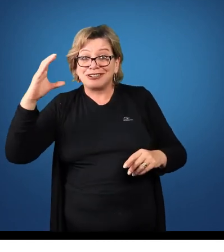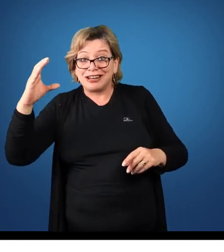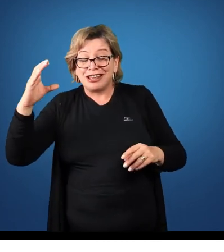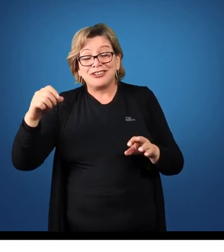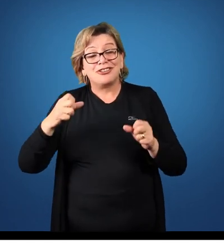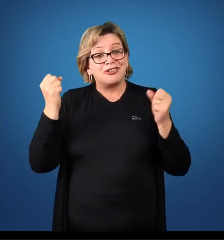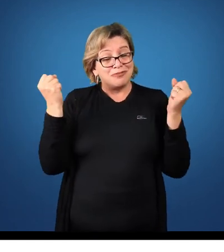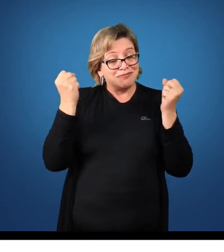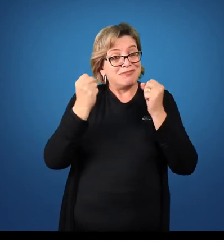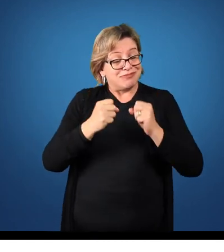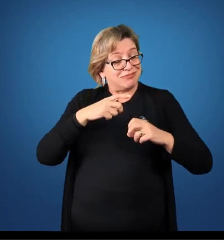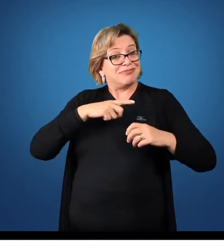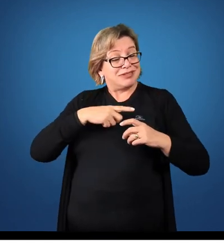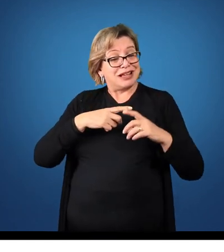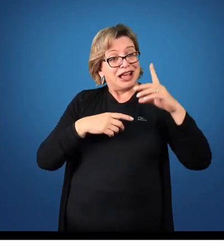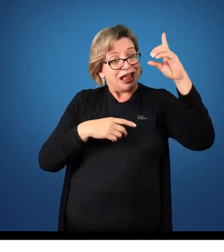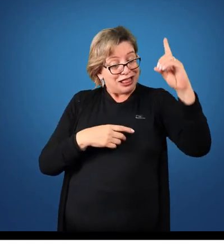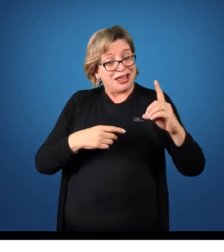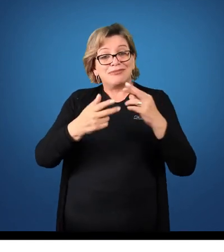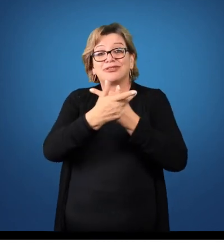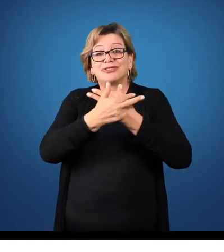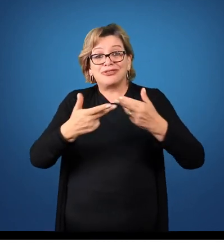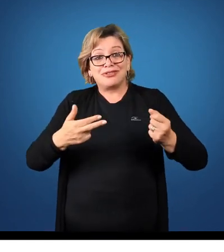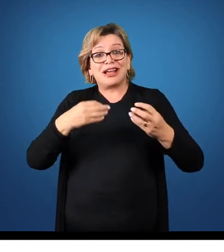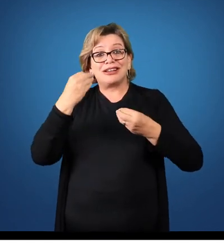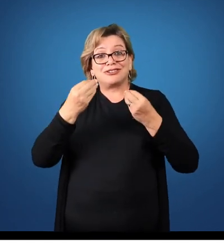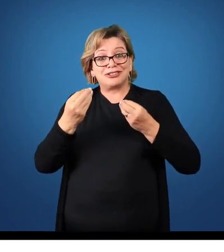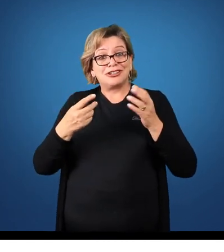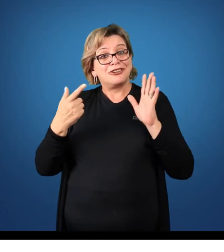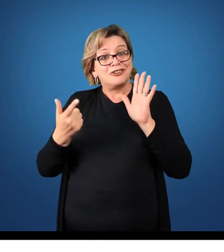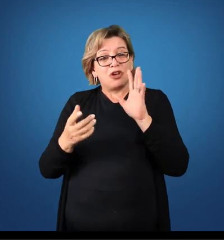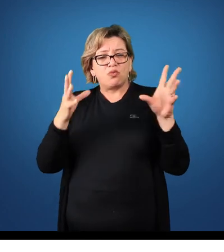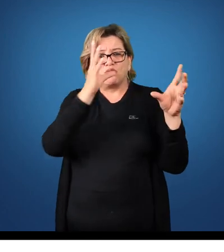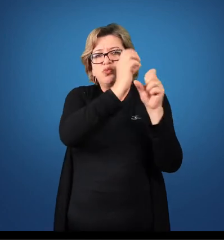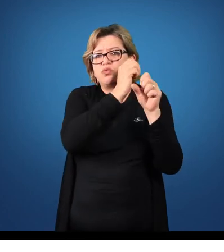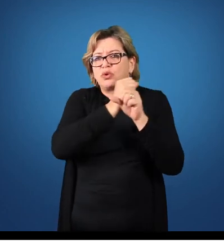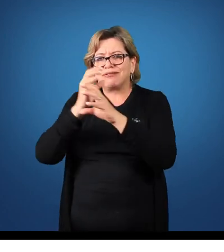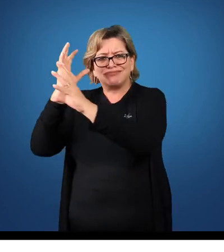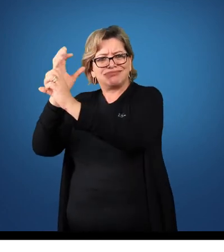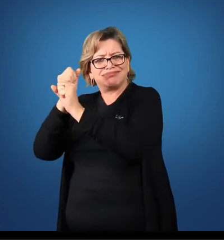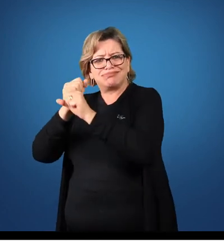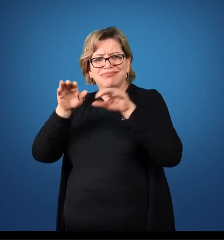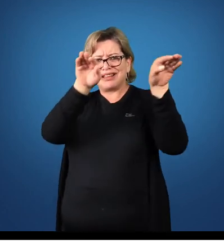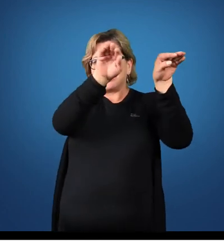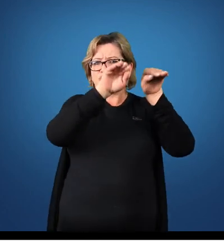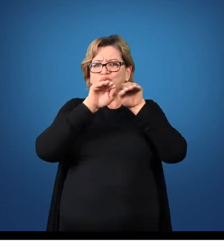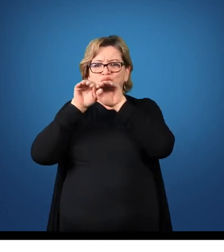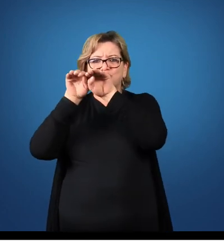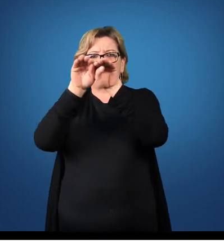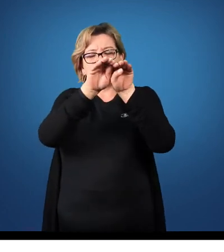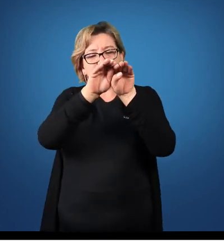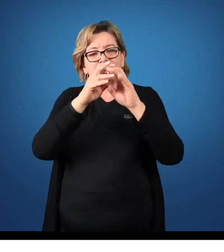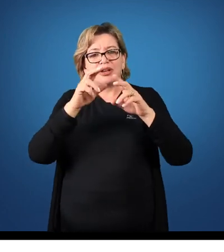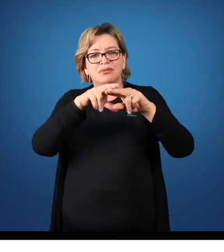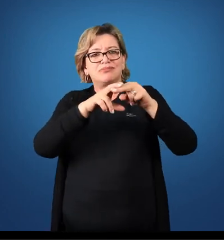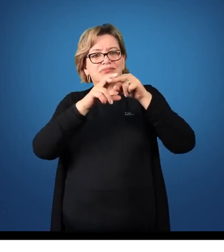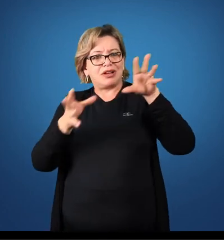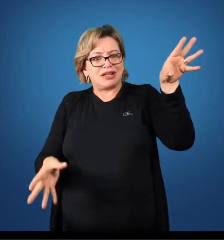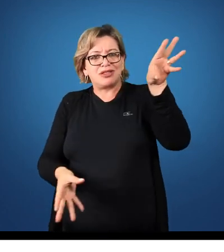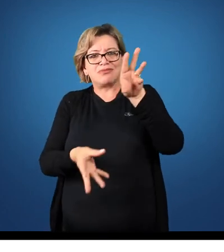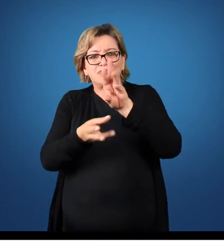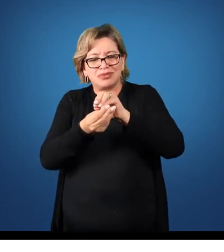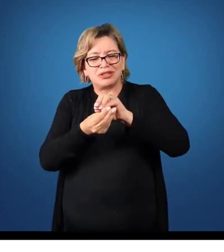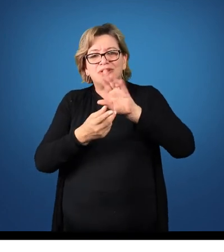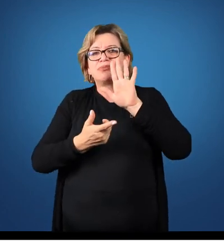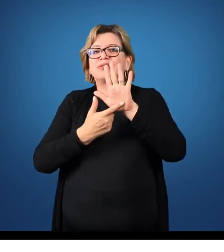diversos débitos que conjuntamente apresentem o mesmo valor. Em suma, a apresentação dos resultados